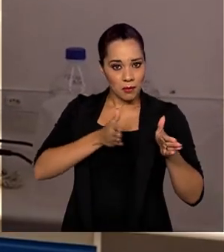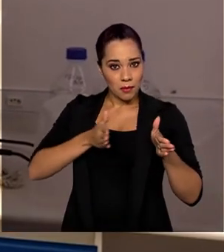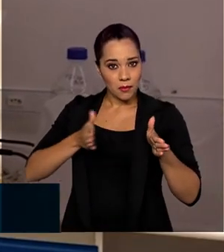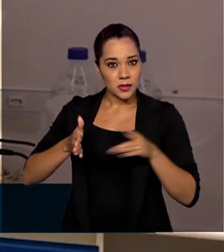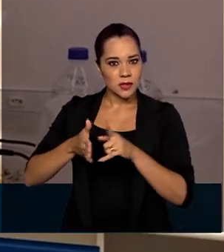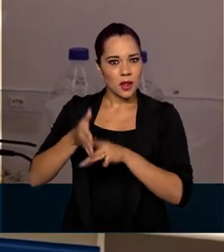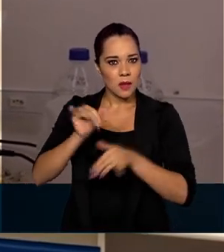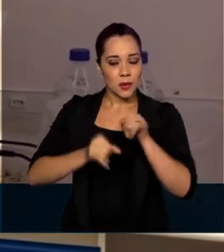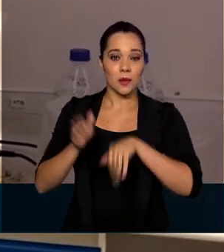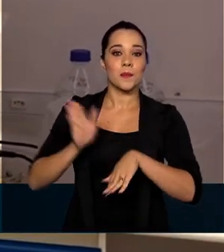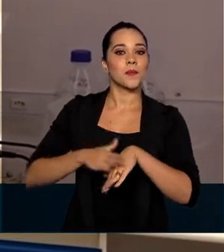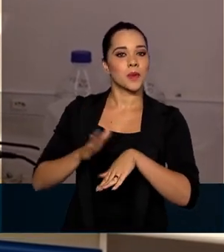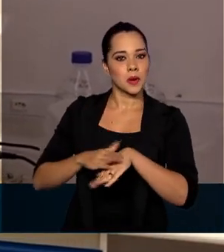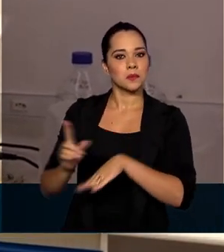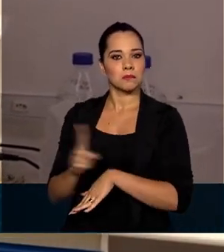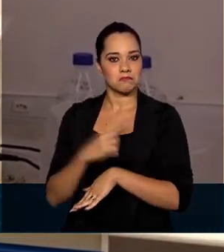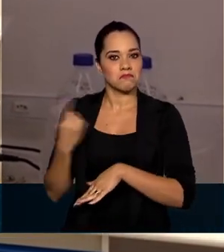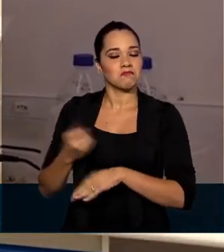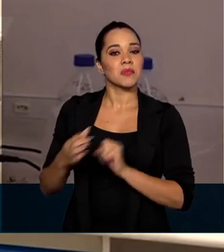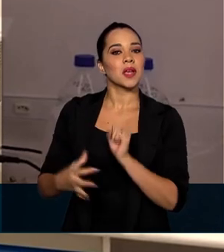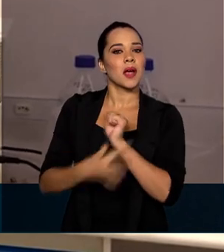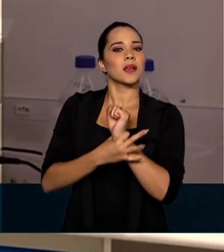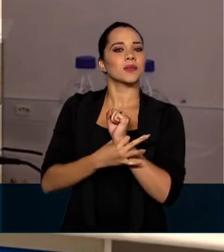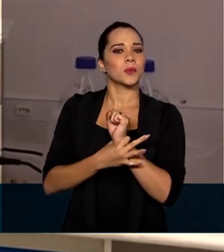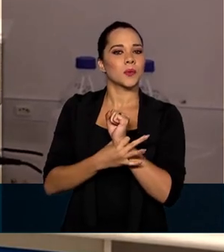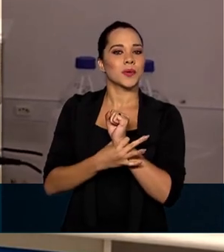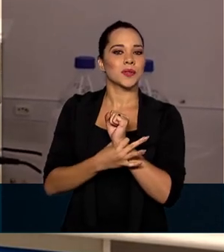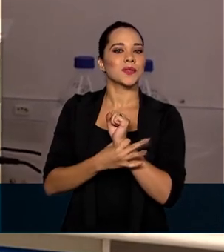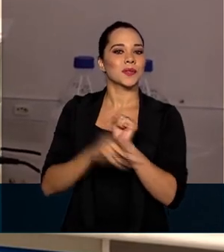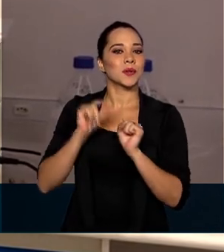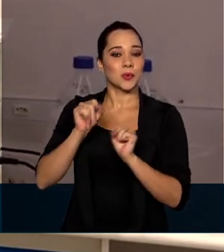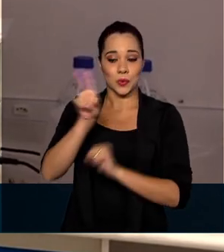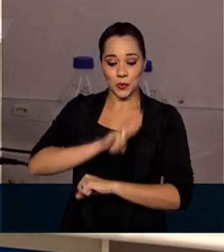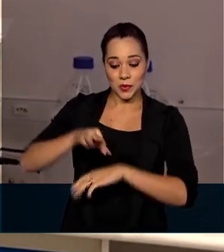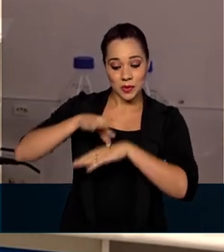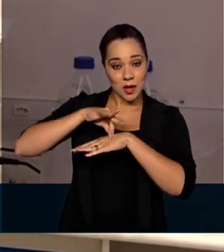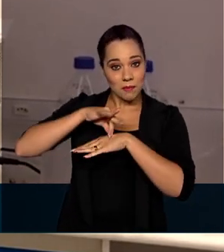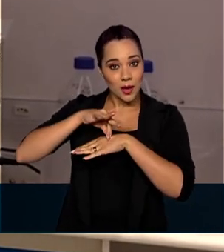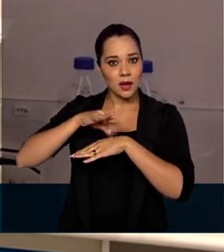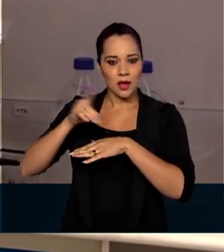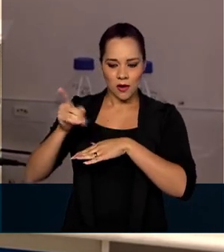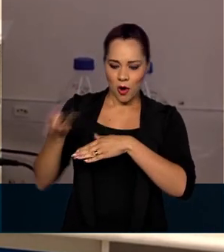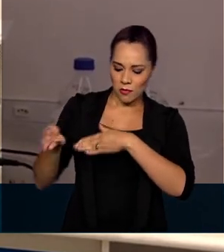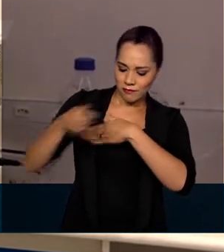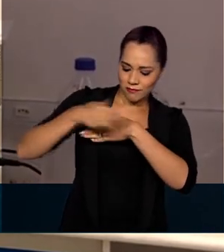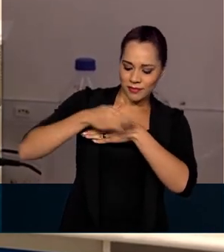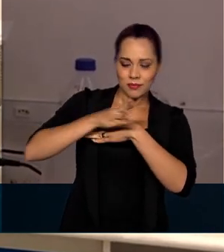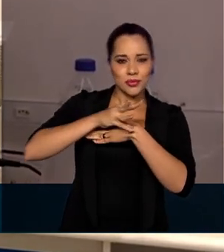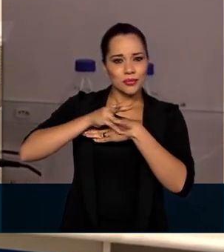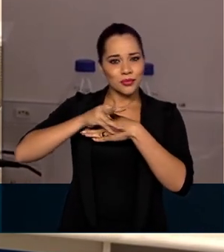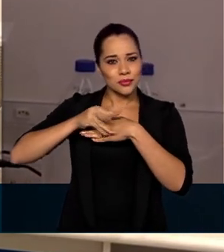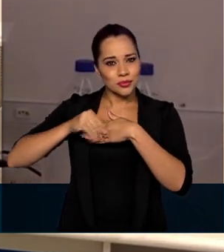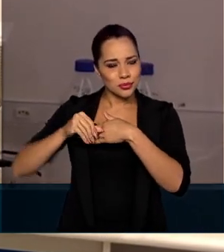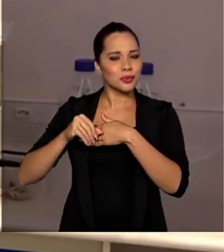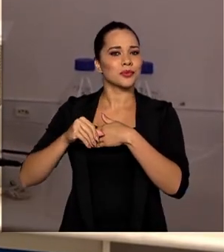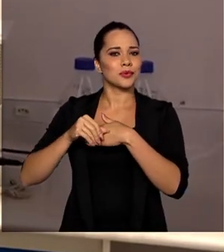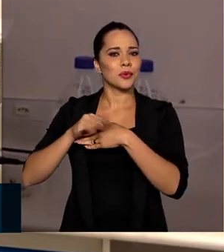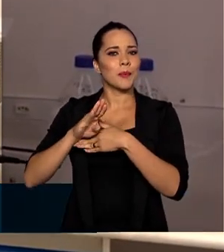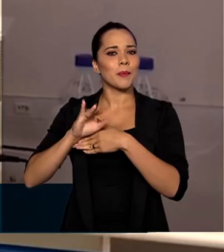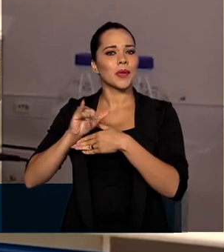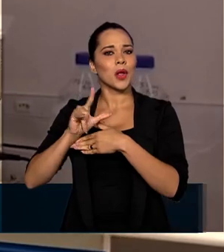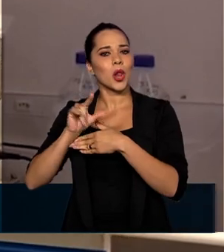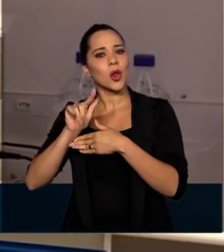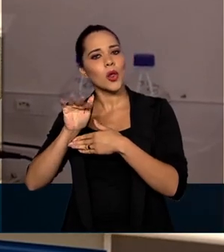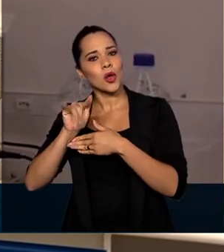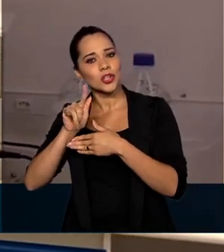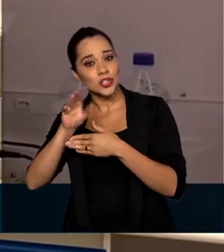por nós, que garante a segurança do uso da pele como curativo biológico oclusivo, ou seja,